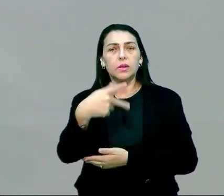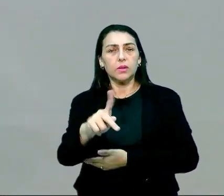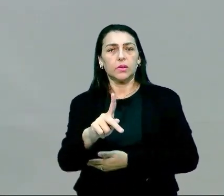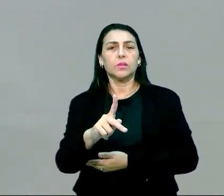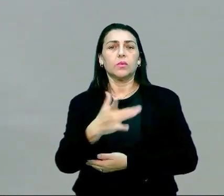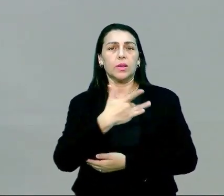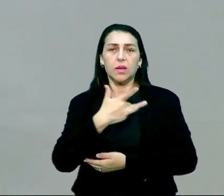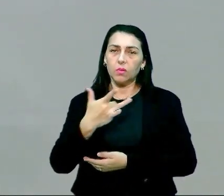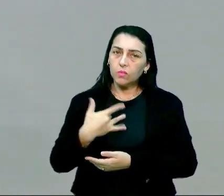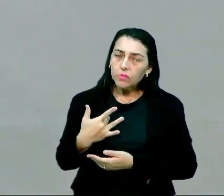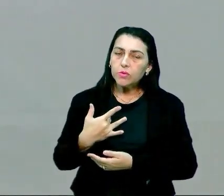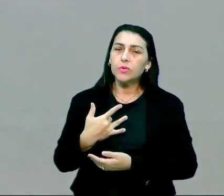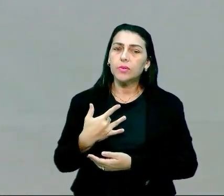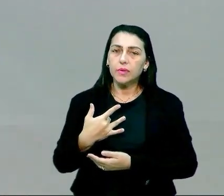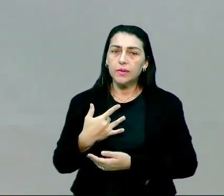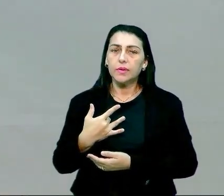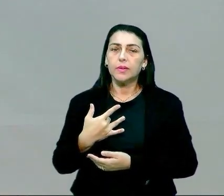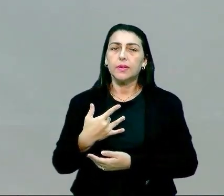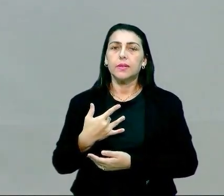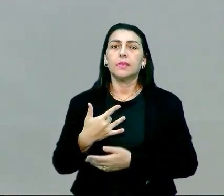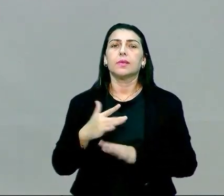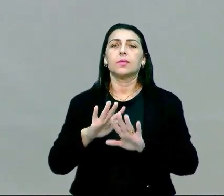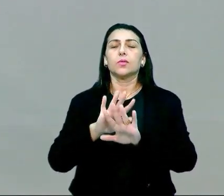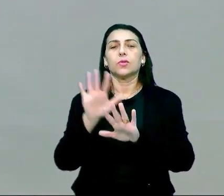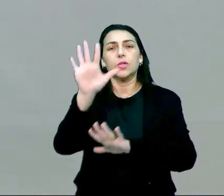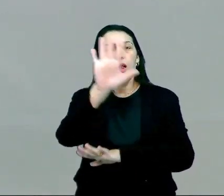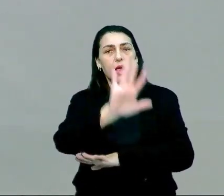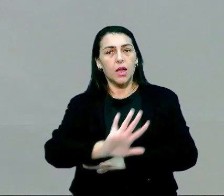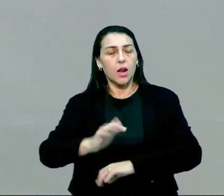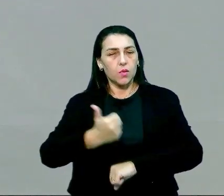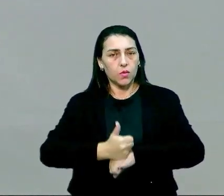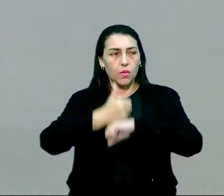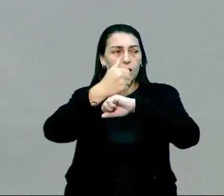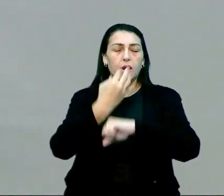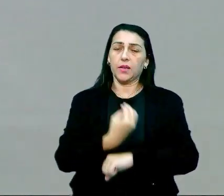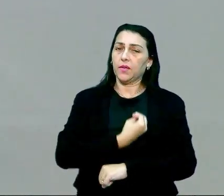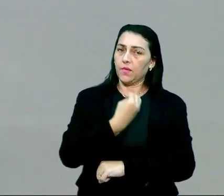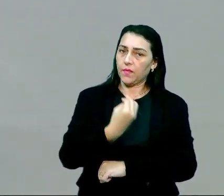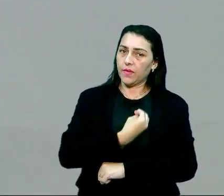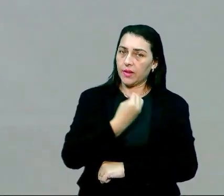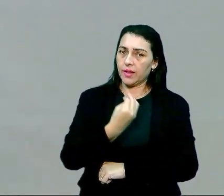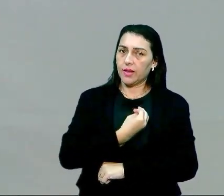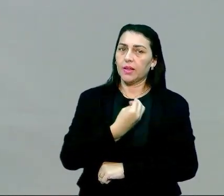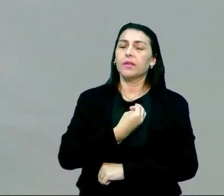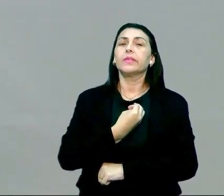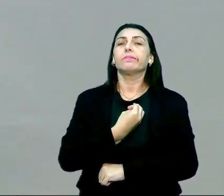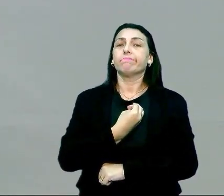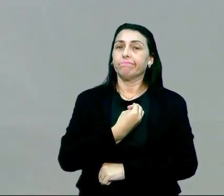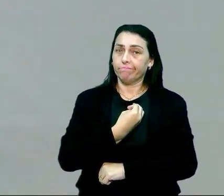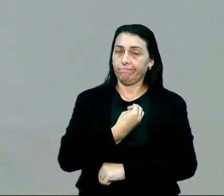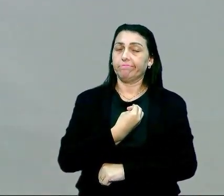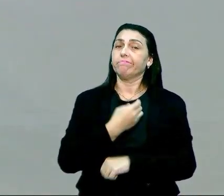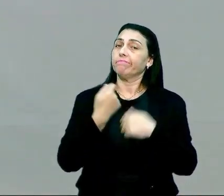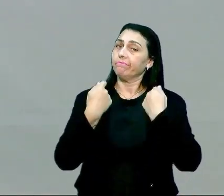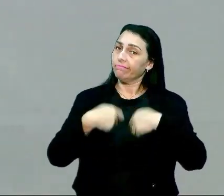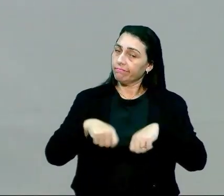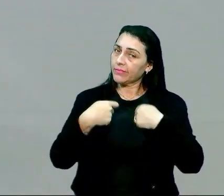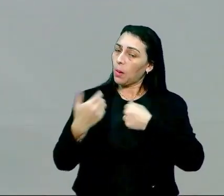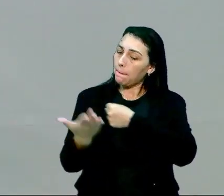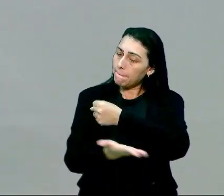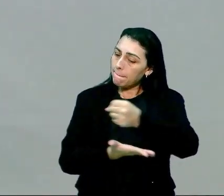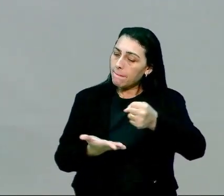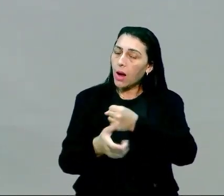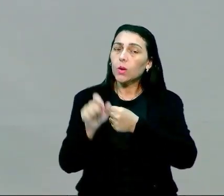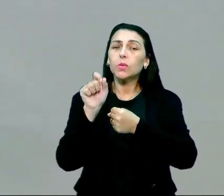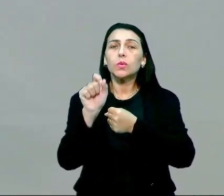definição de saúde. Então, esse panorama geral de qualidade de vida, ele vai ser estável e definido com base